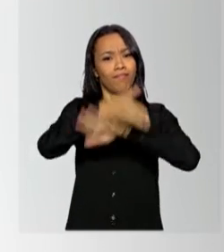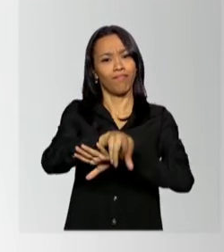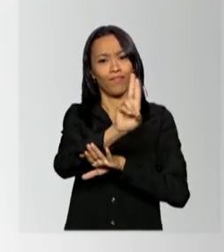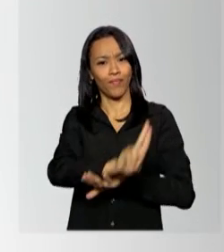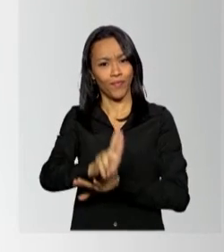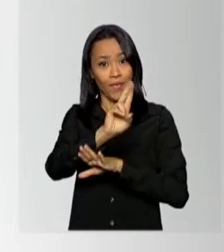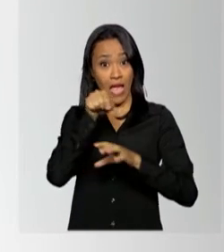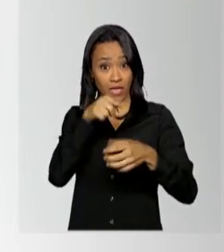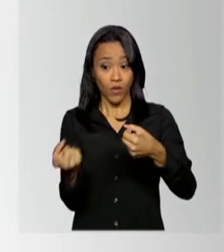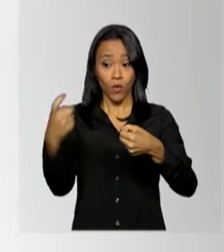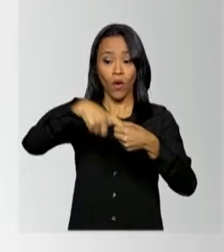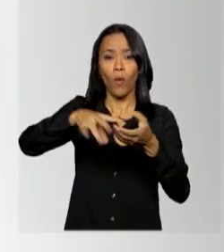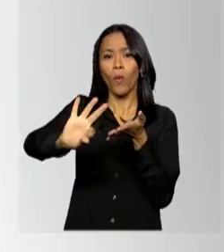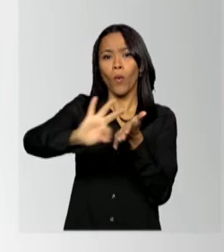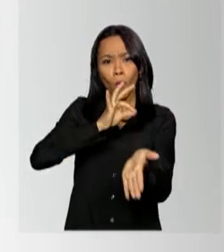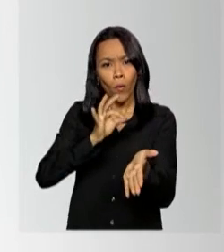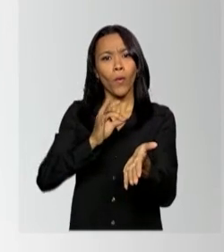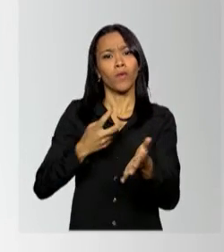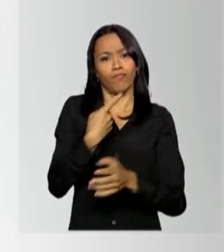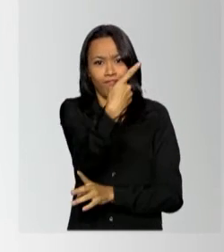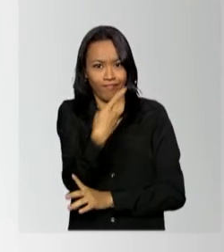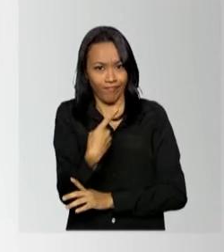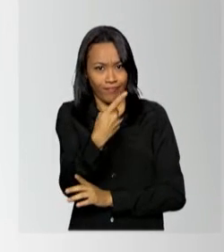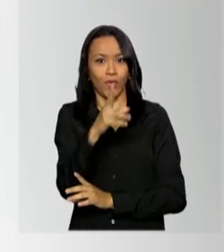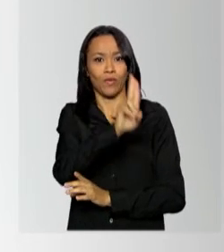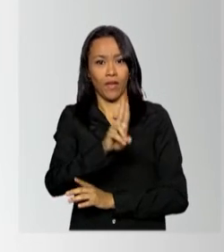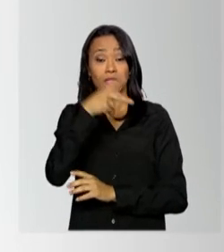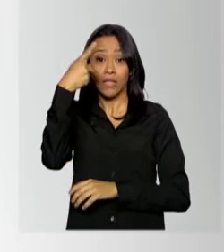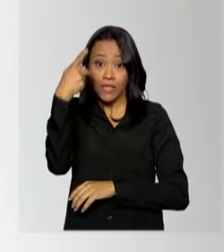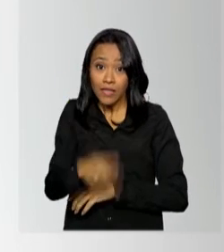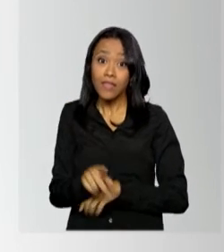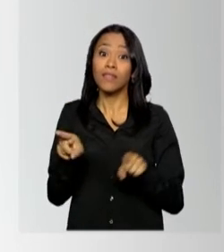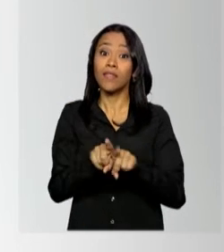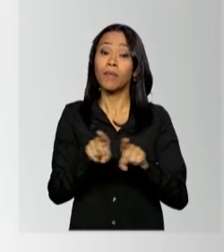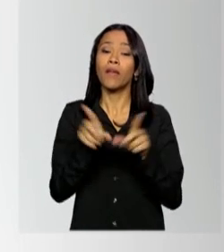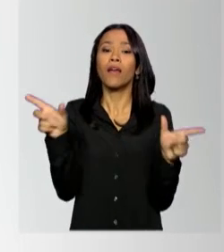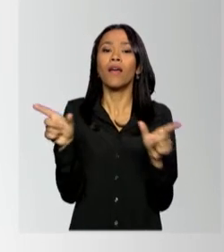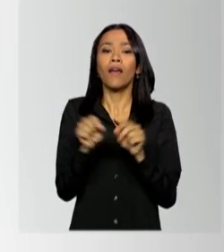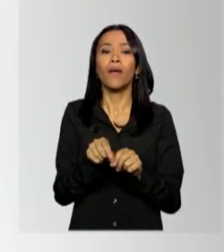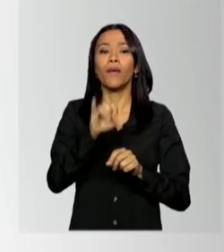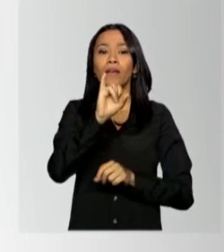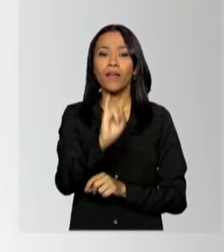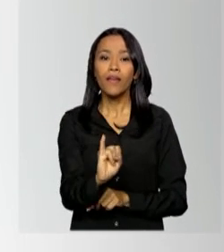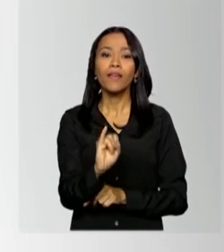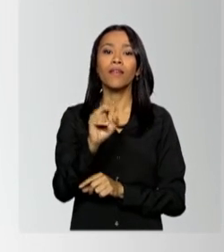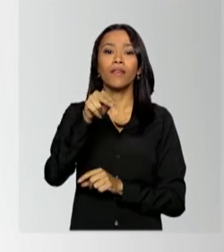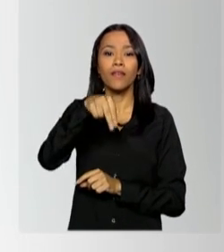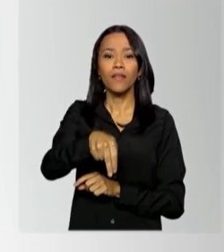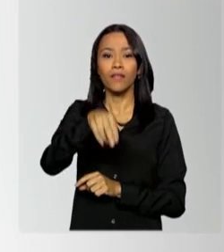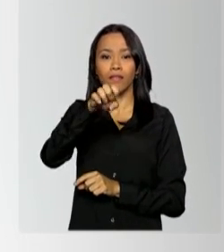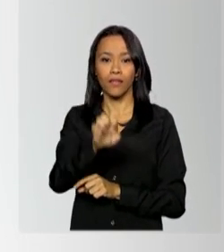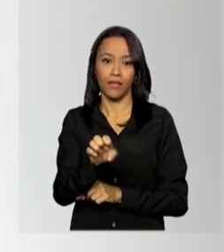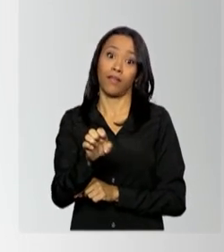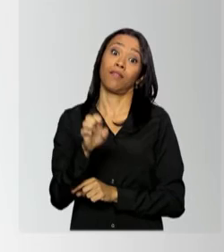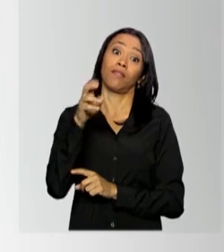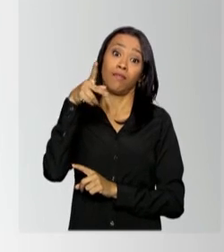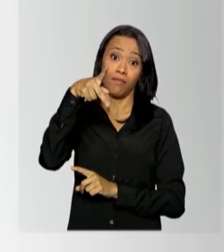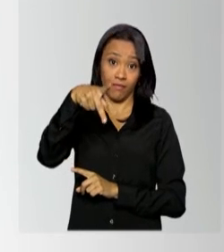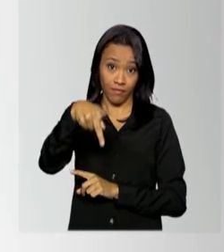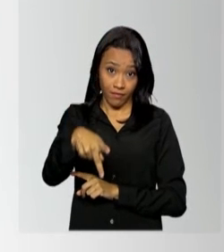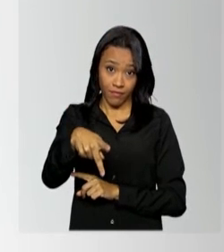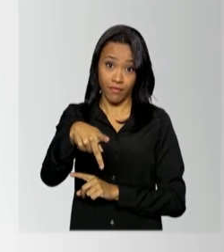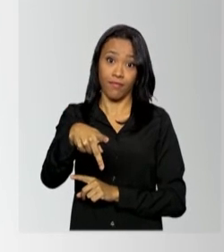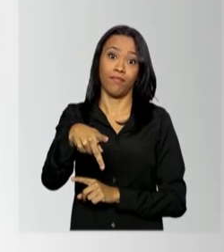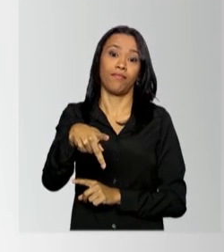O convênio foi assinado entre a instituição e o Instituto Nacional de Estudos e Pesquisas Educacionais